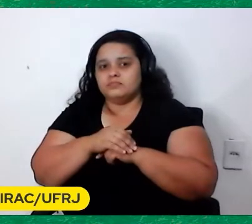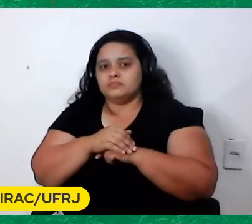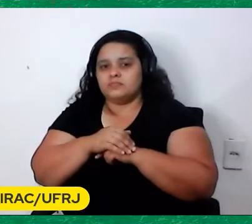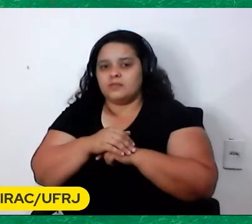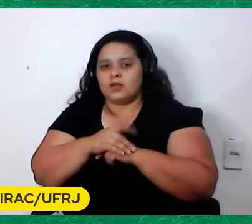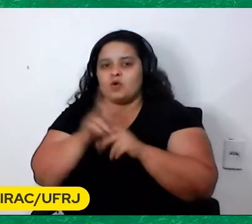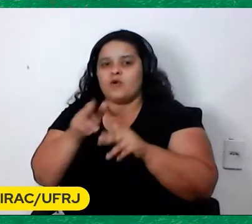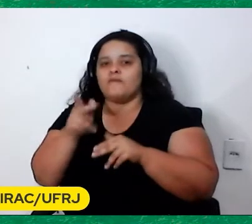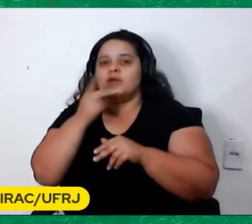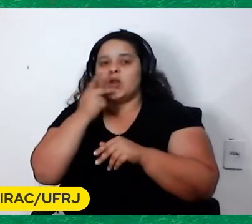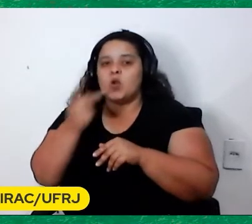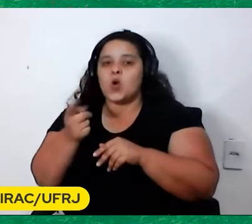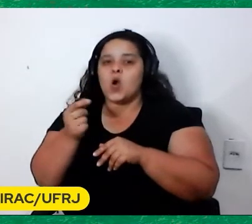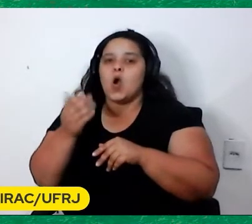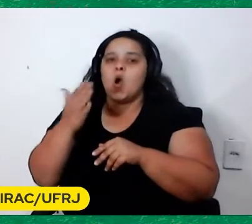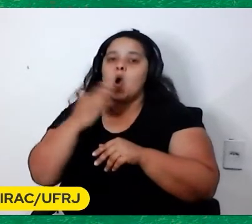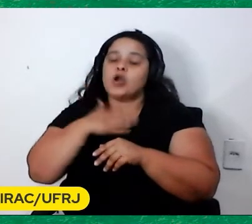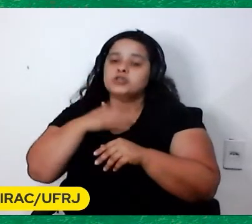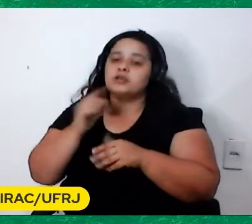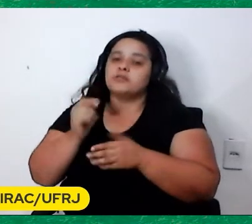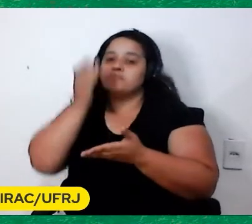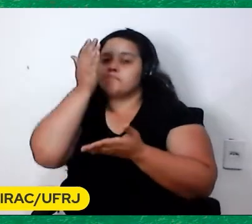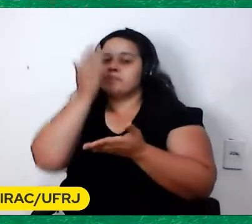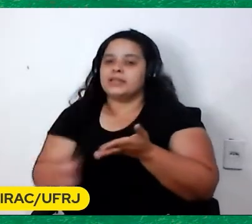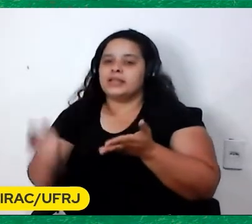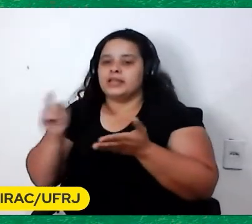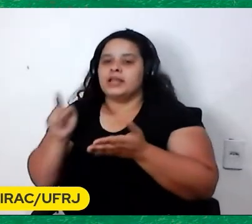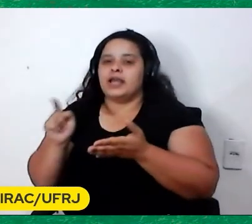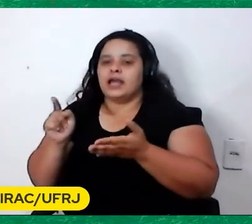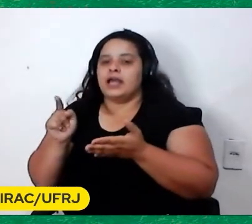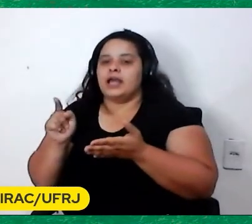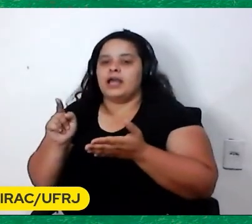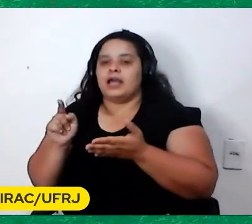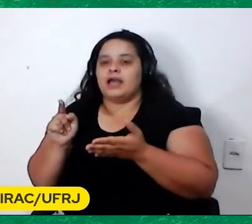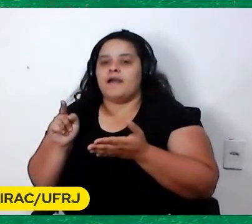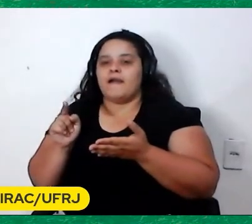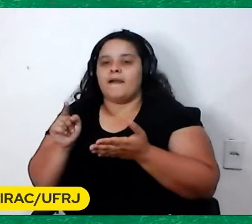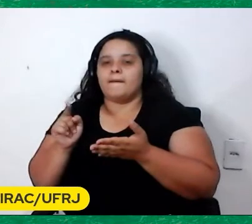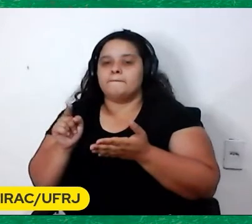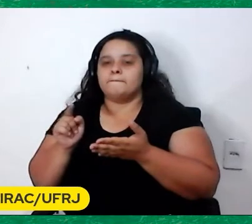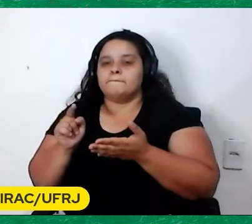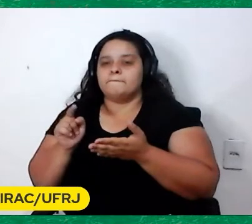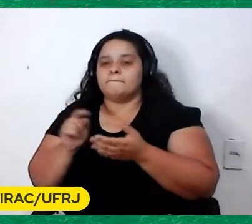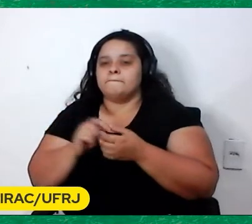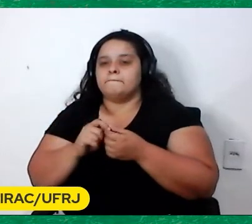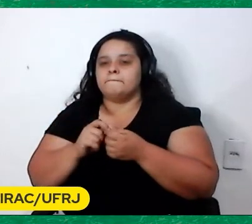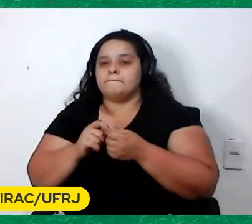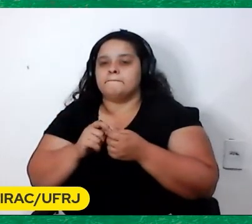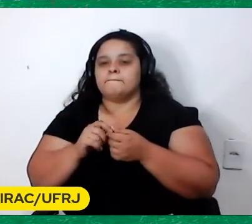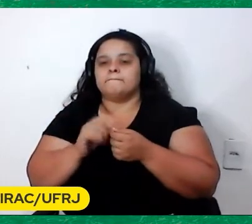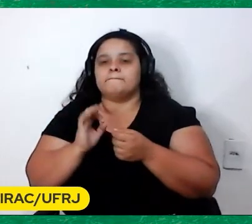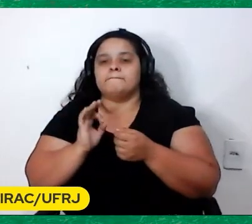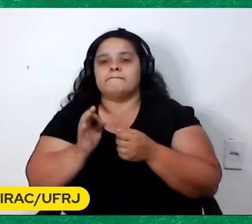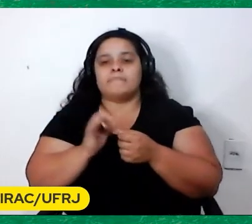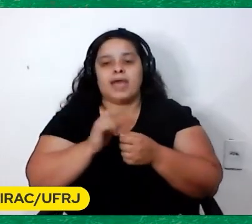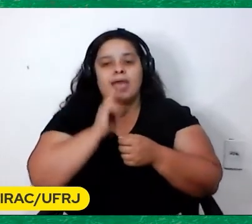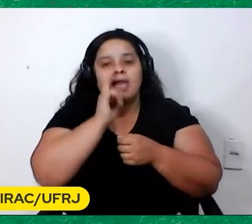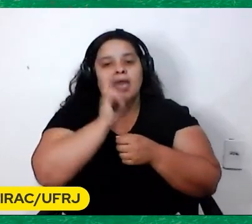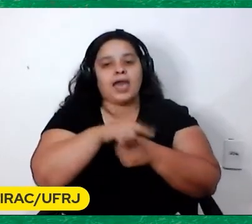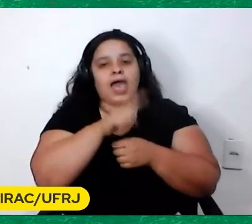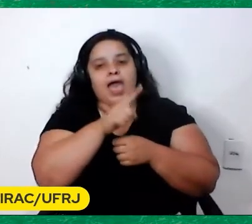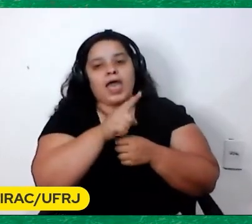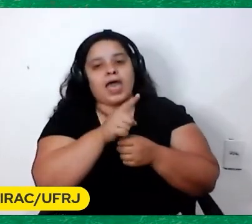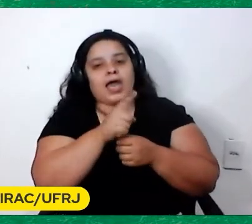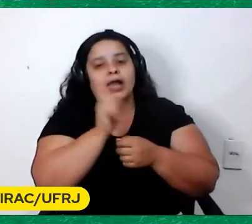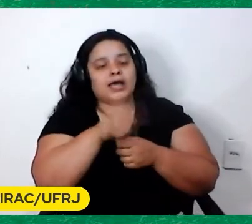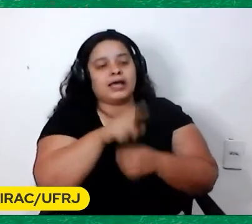Gostava dos perdedores Acho que ele tinha Uma certa A dramaturgia Era melhor A dramaturgia dos